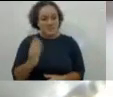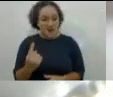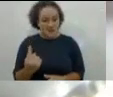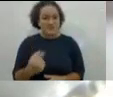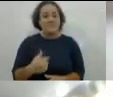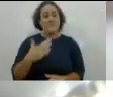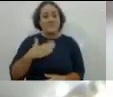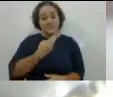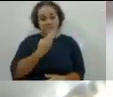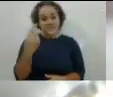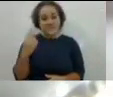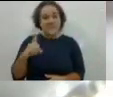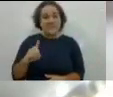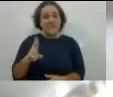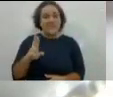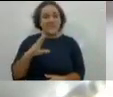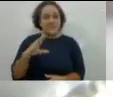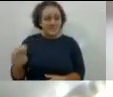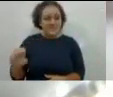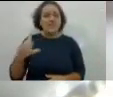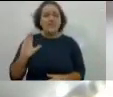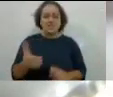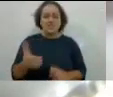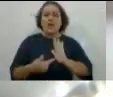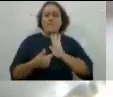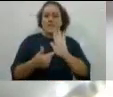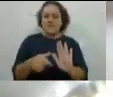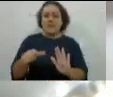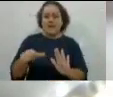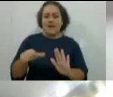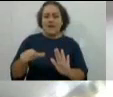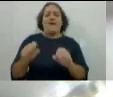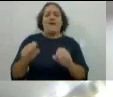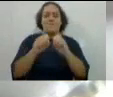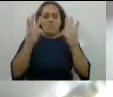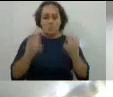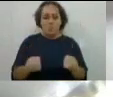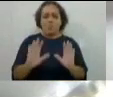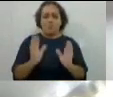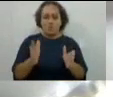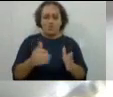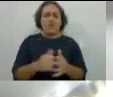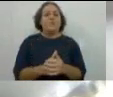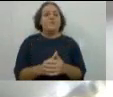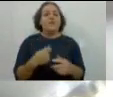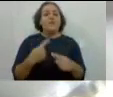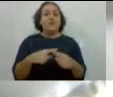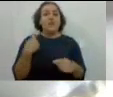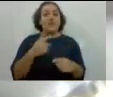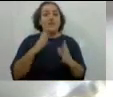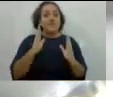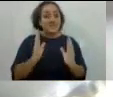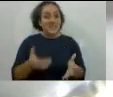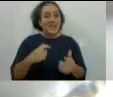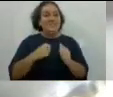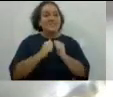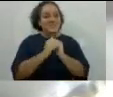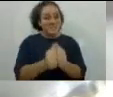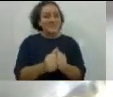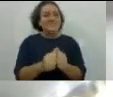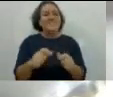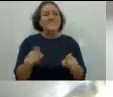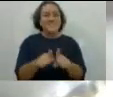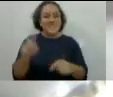virtual de aprendizagem, né? No mundo, porque nós já estaremos juntos também na quinta-feira, já vou deixar o